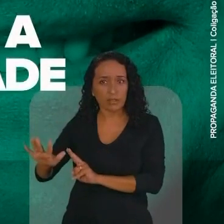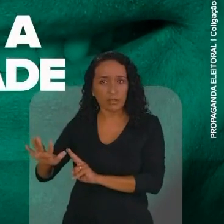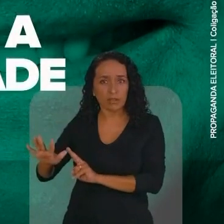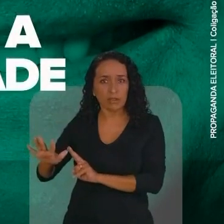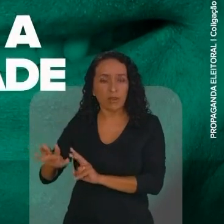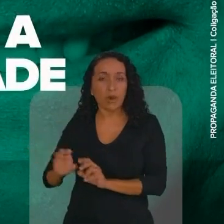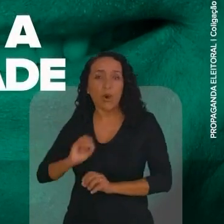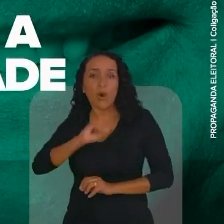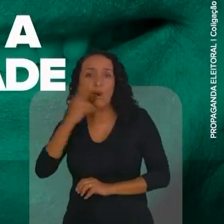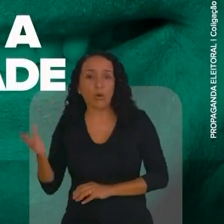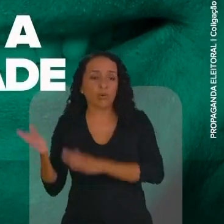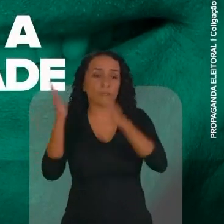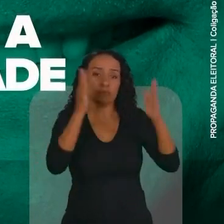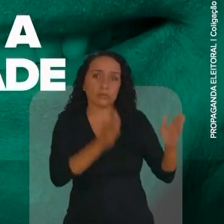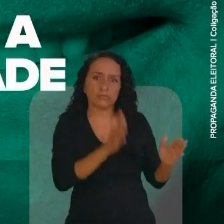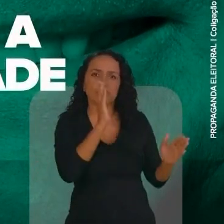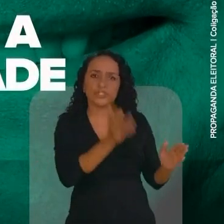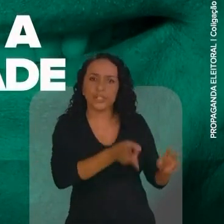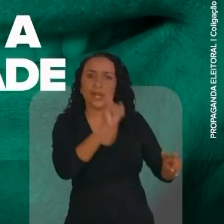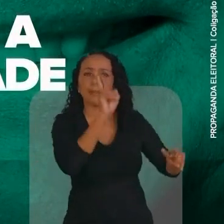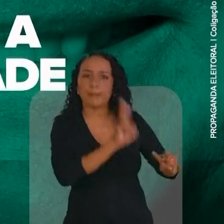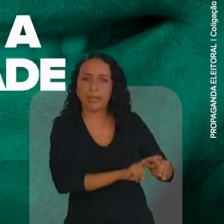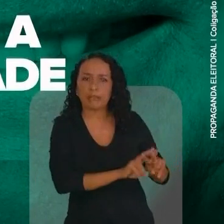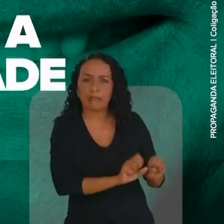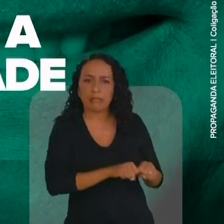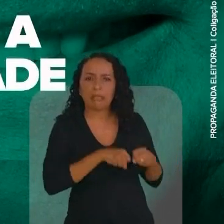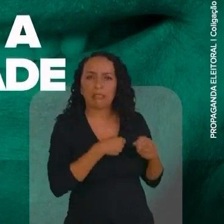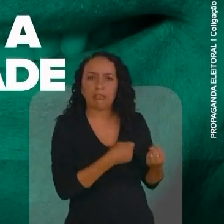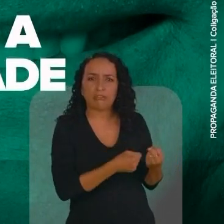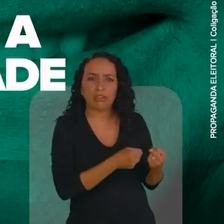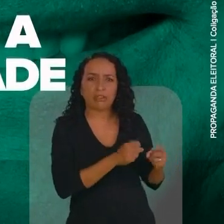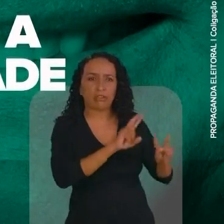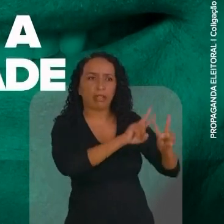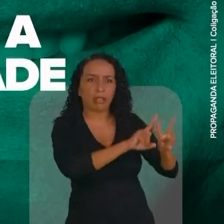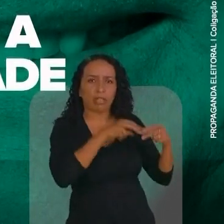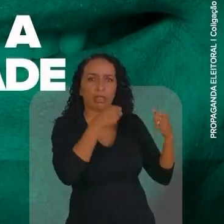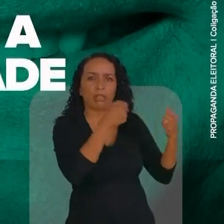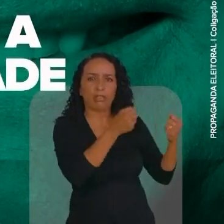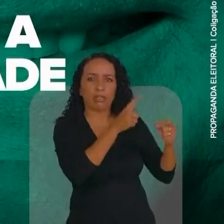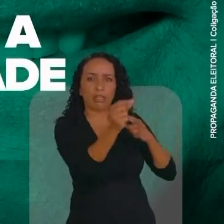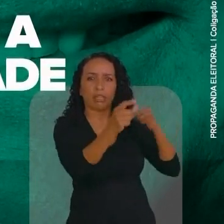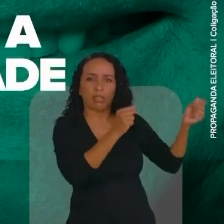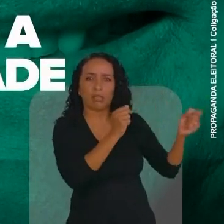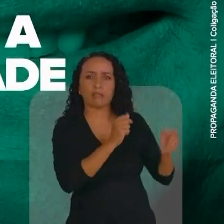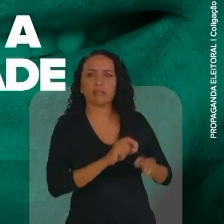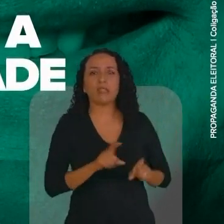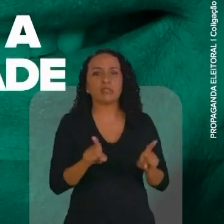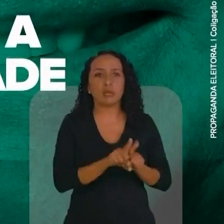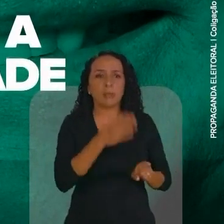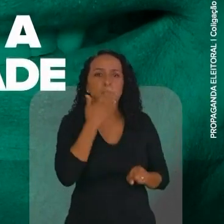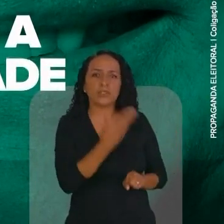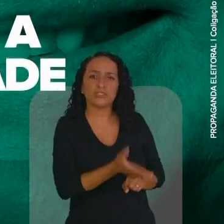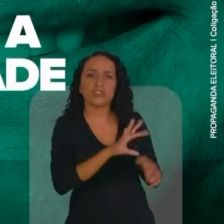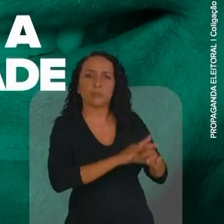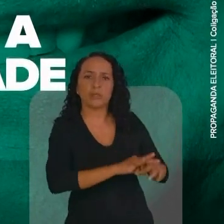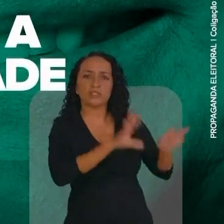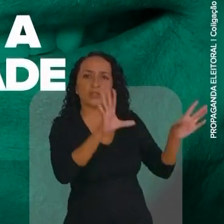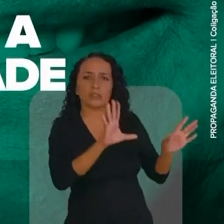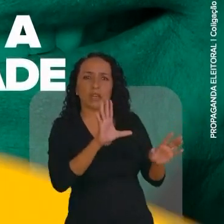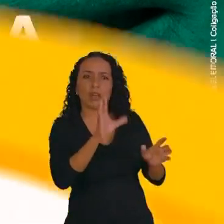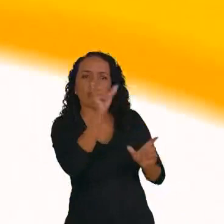impunidade, ou um outro que já foi preso, defende a saidinha dos presídios e já pediu para soltar